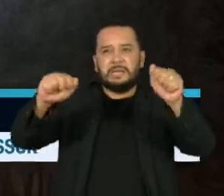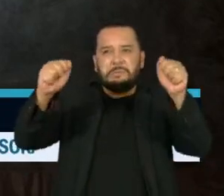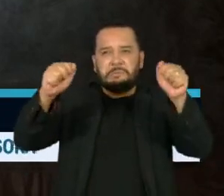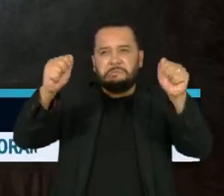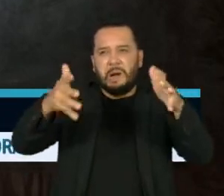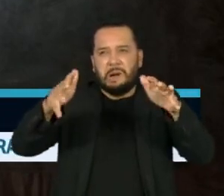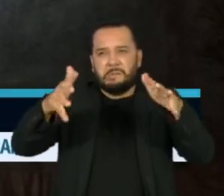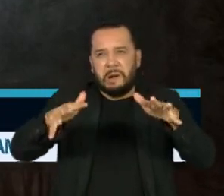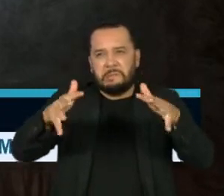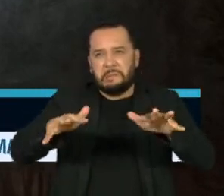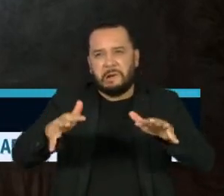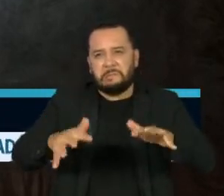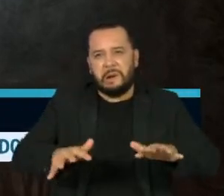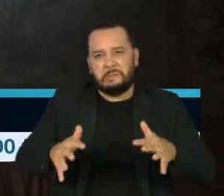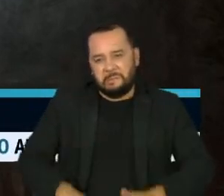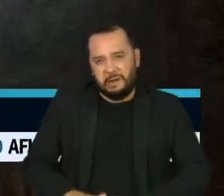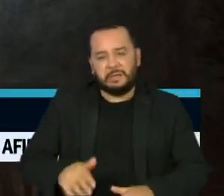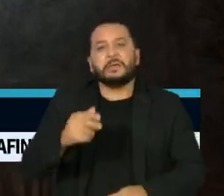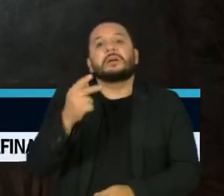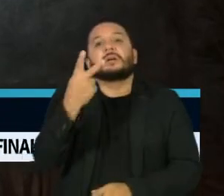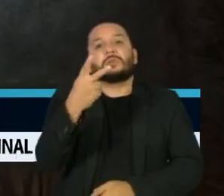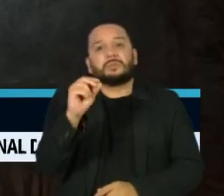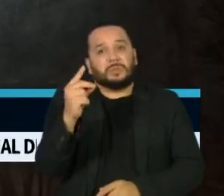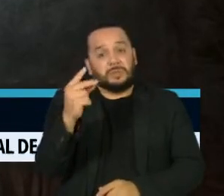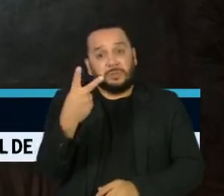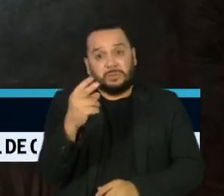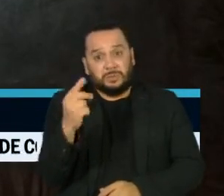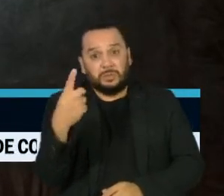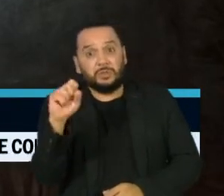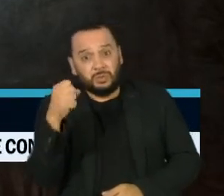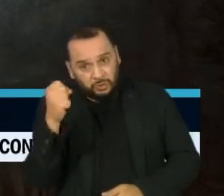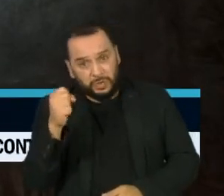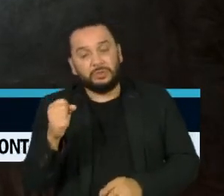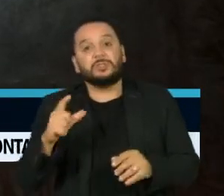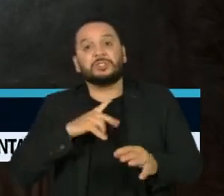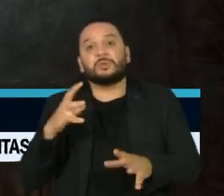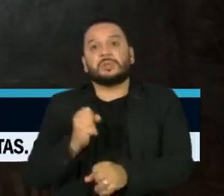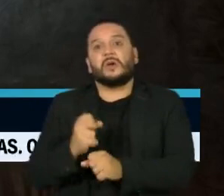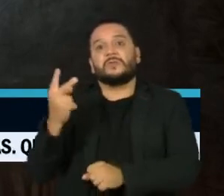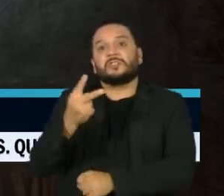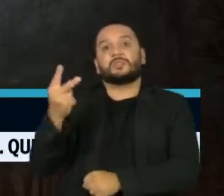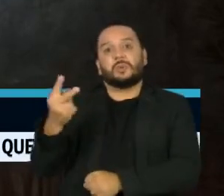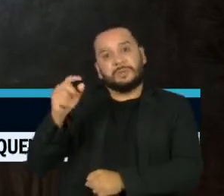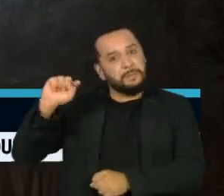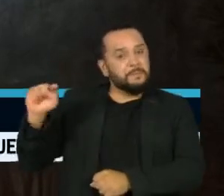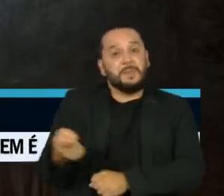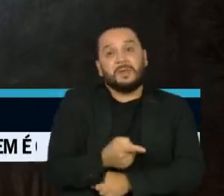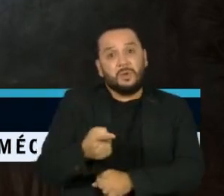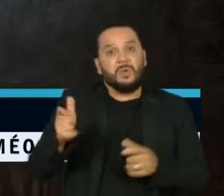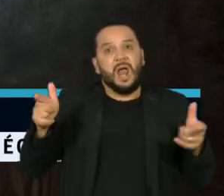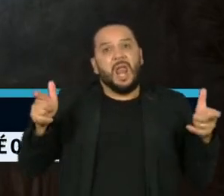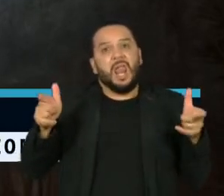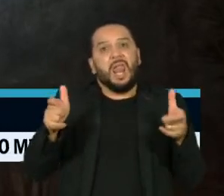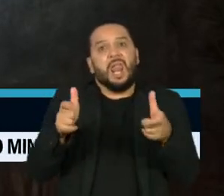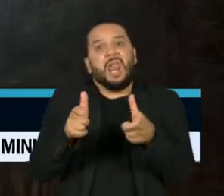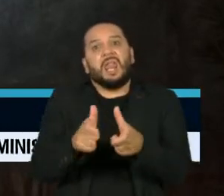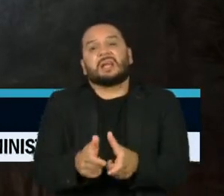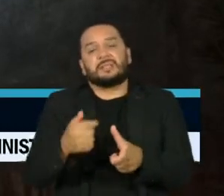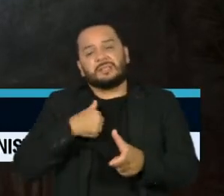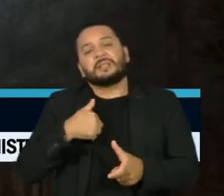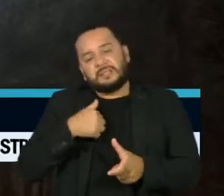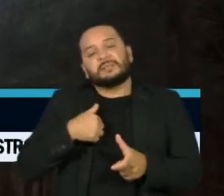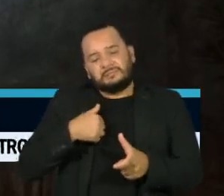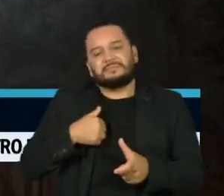2018, quando eram 22 mil beneficiários. Até o ano passado, este número foi reduzido em mais da metade,